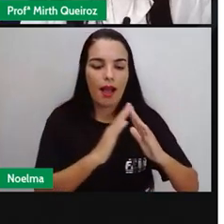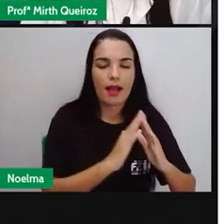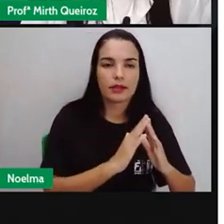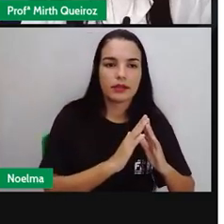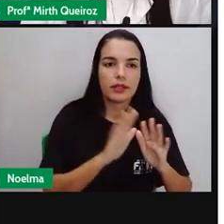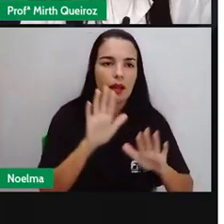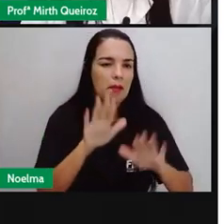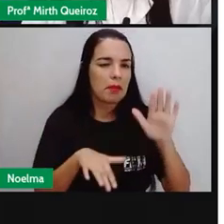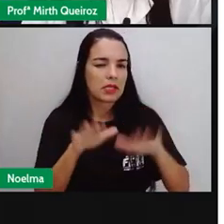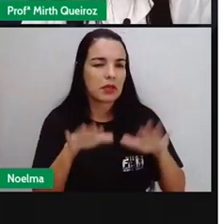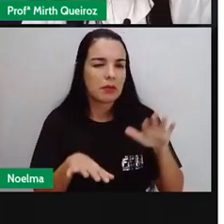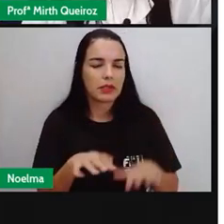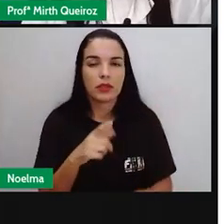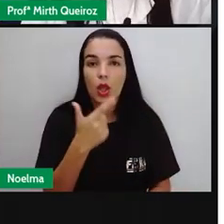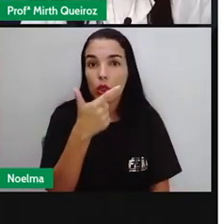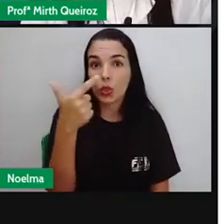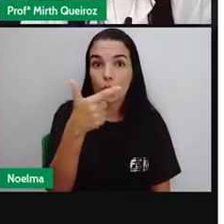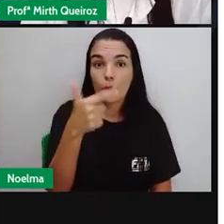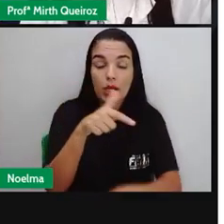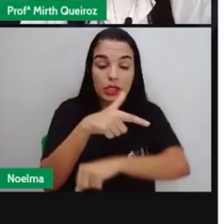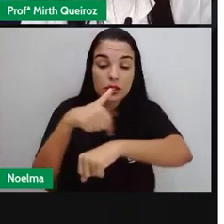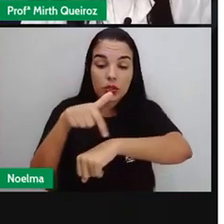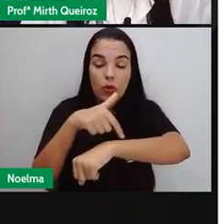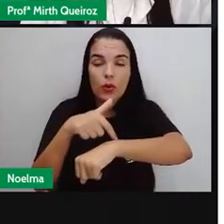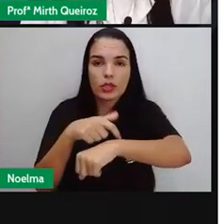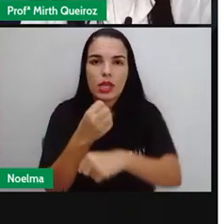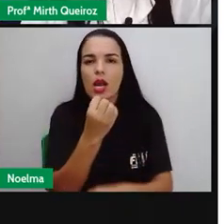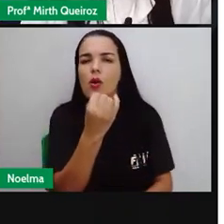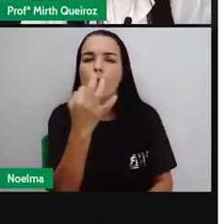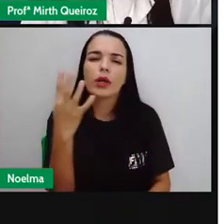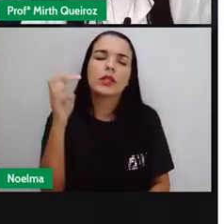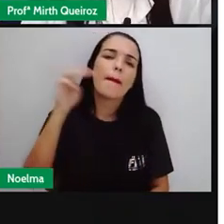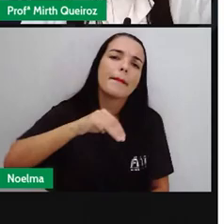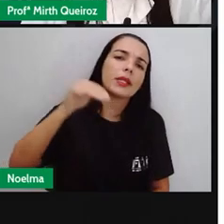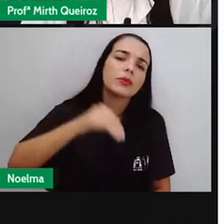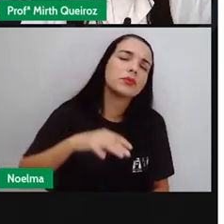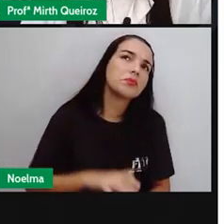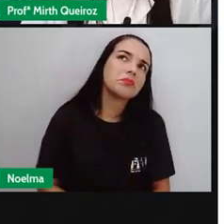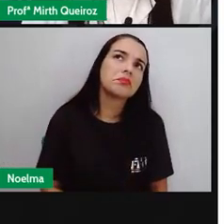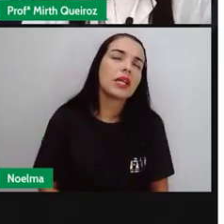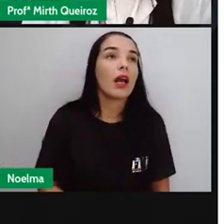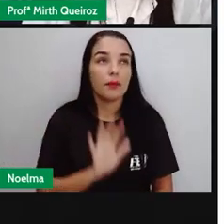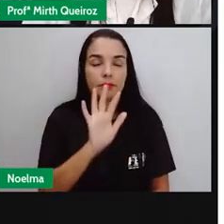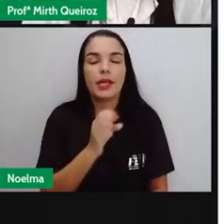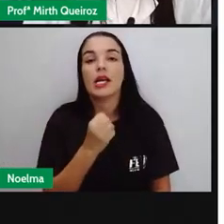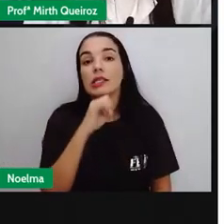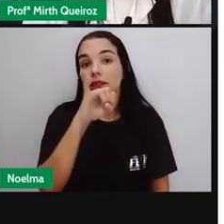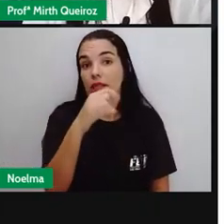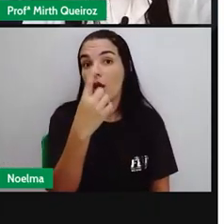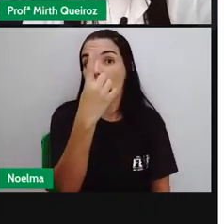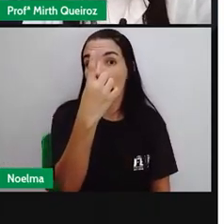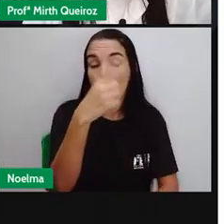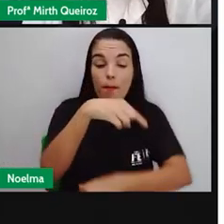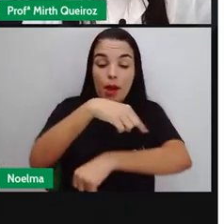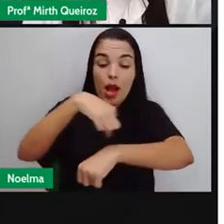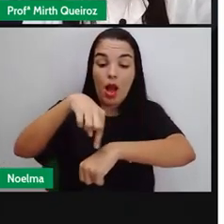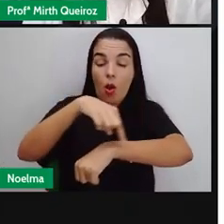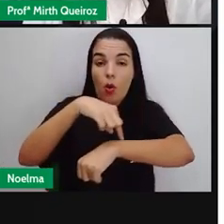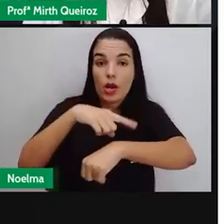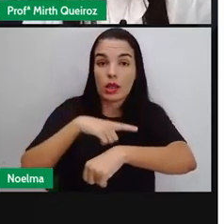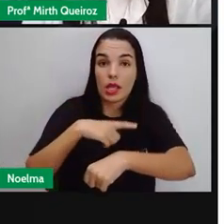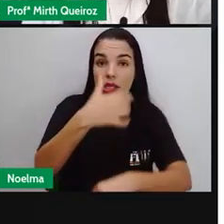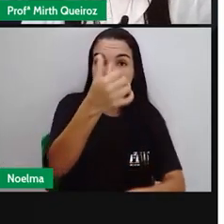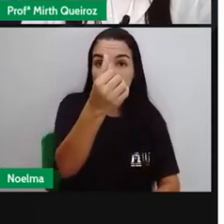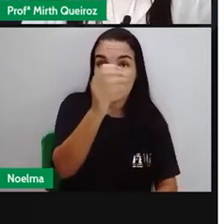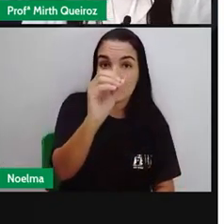Duas horas São quantos minutos? Se Uma hora é 60 minutos Duas horas é o que? 60 vezes 2 Que é